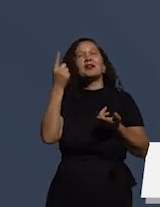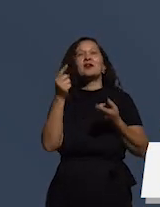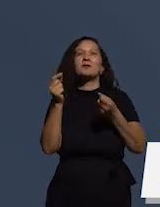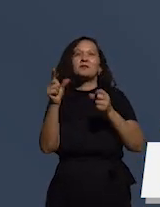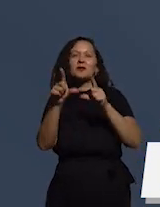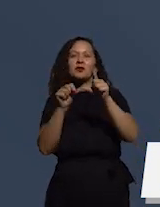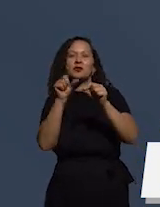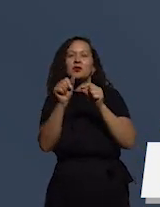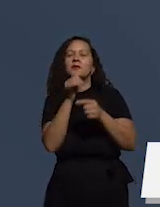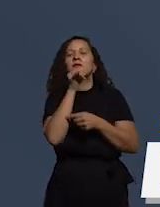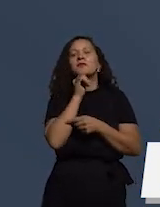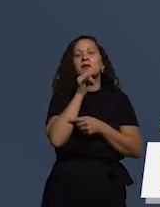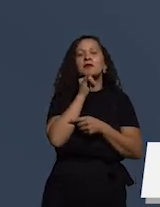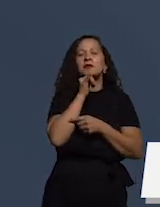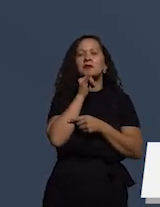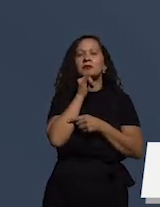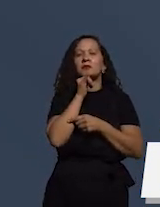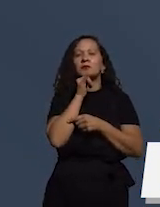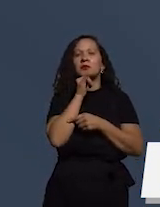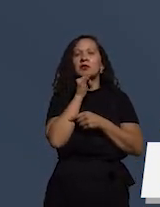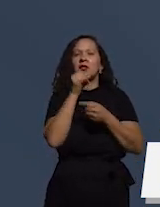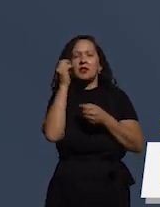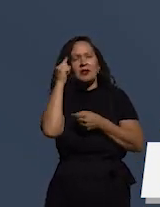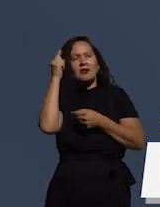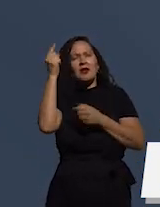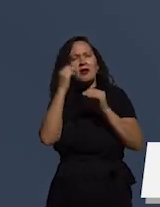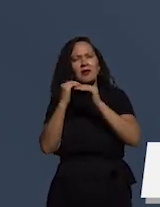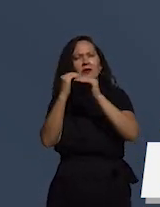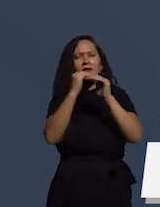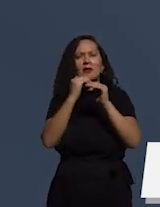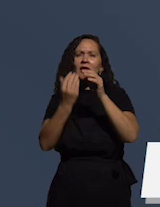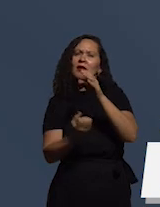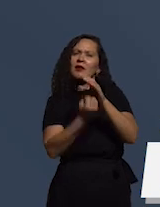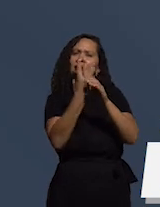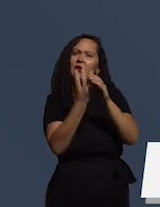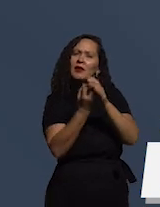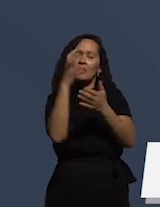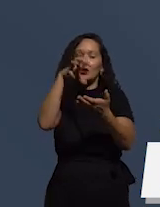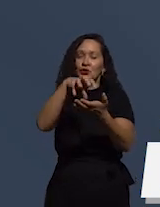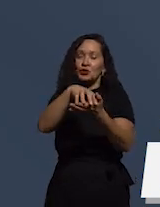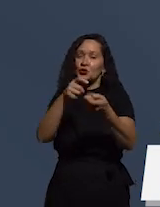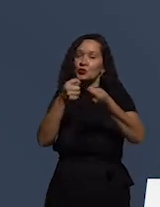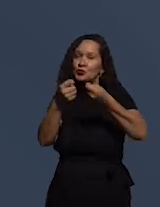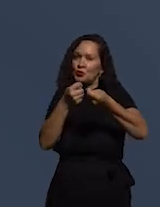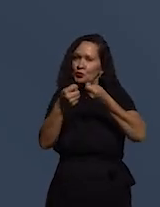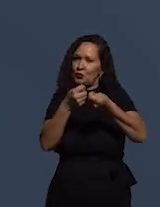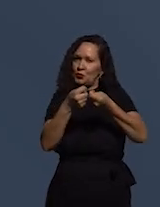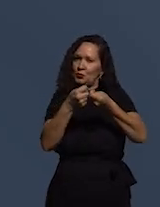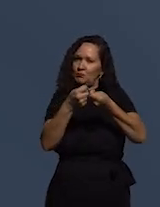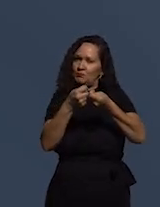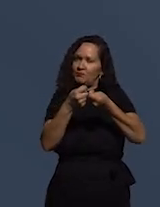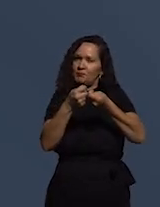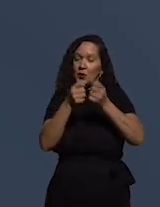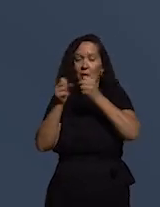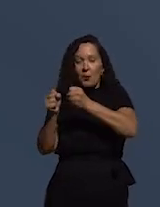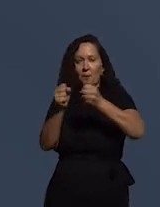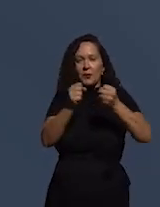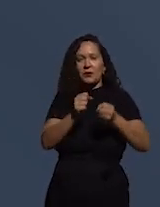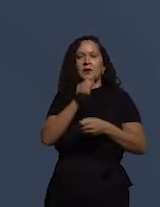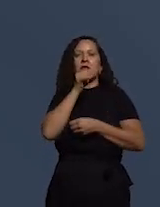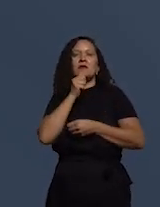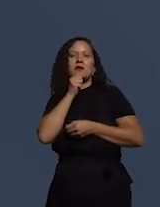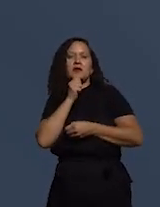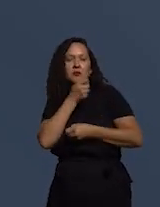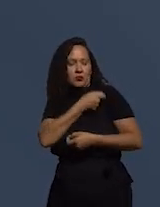funções que são comumente desempenhadas por esses órgãos centrais de controle interno e aí citamos auditoria